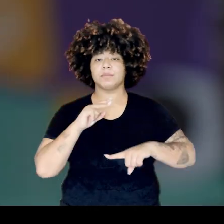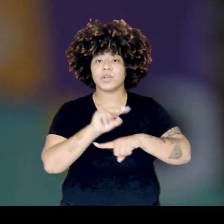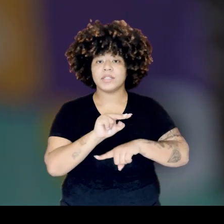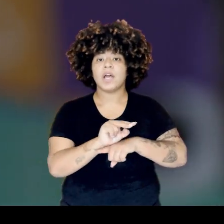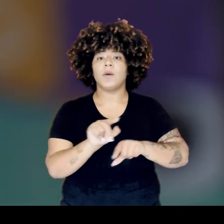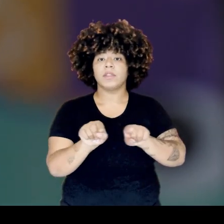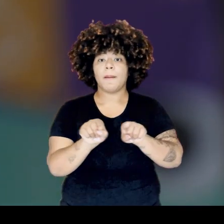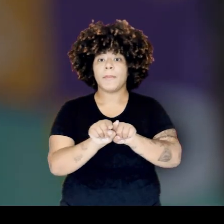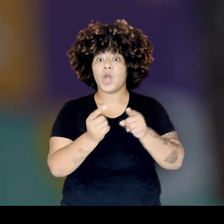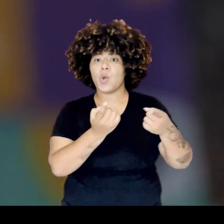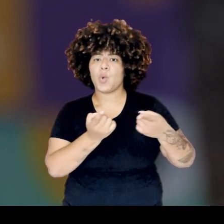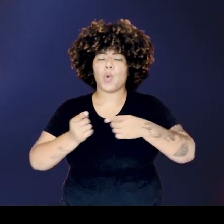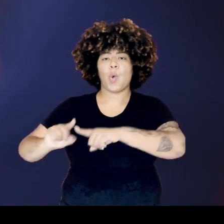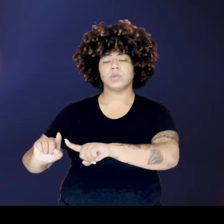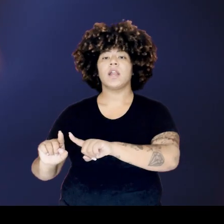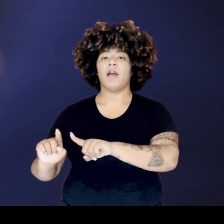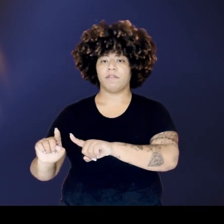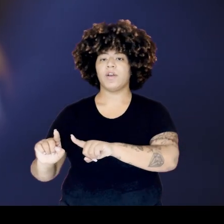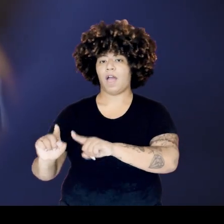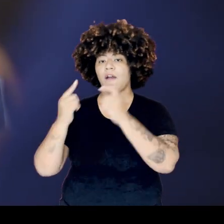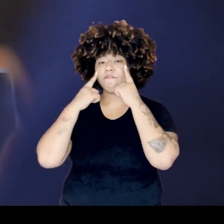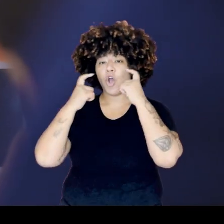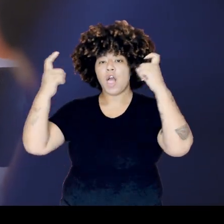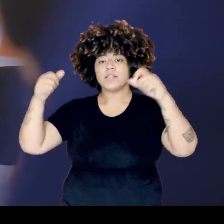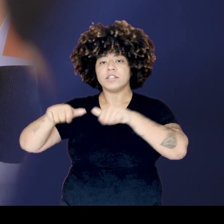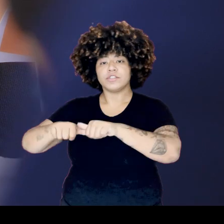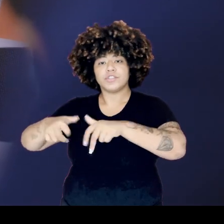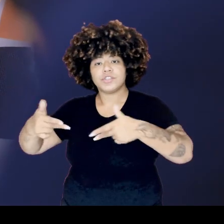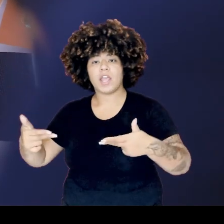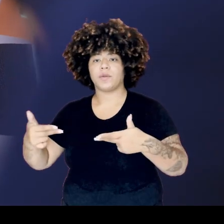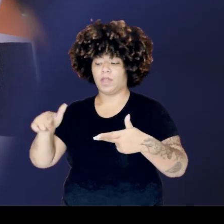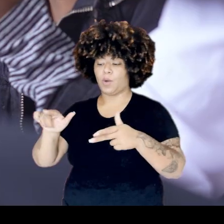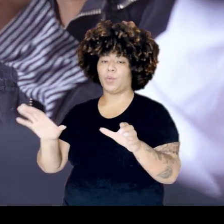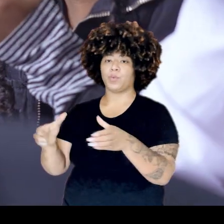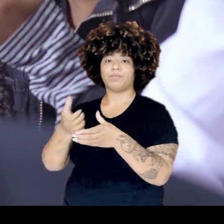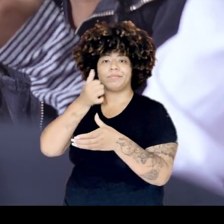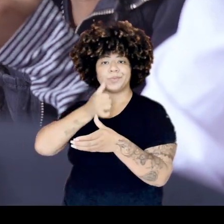E a proteção também contra a violência de gênero no caso das mulheres.